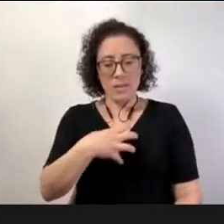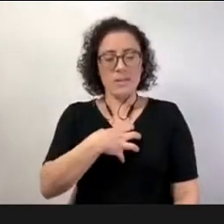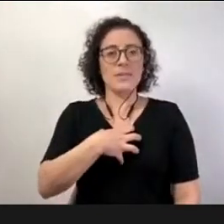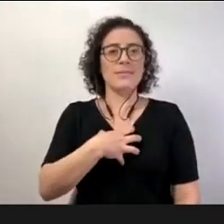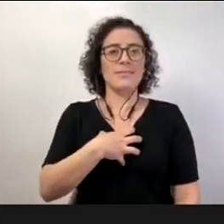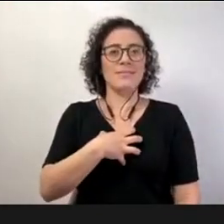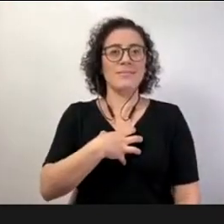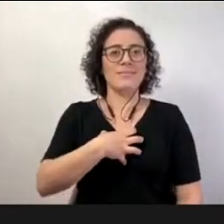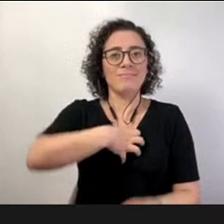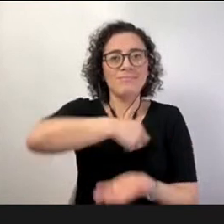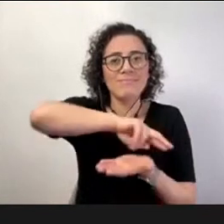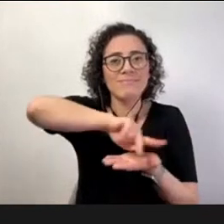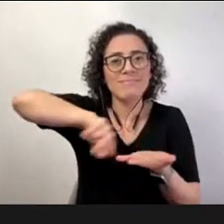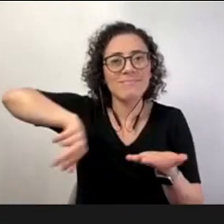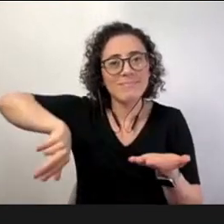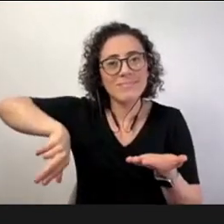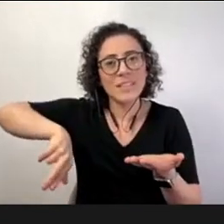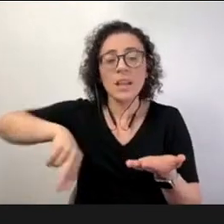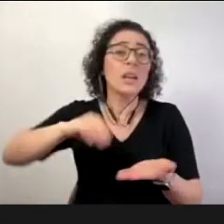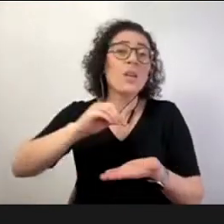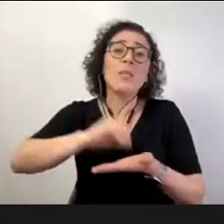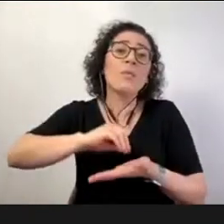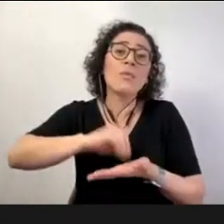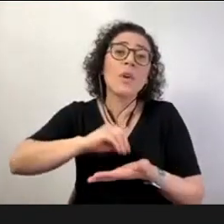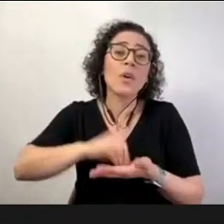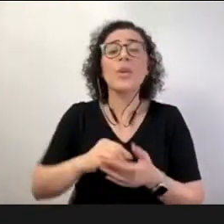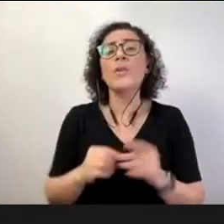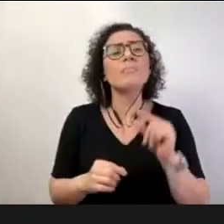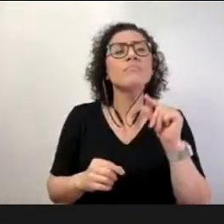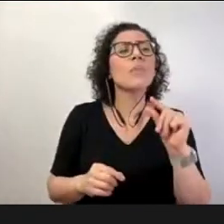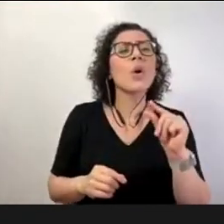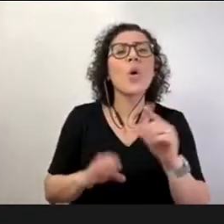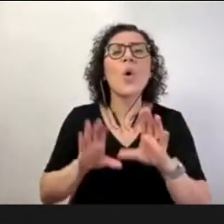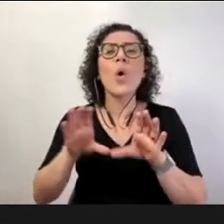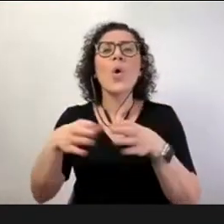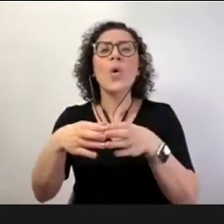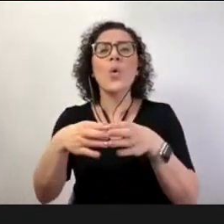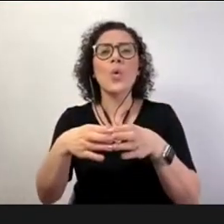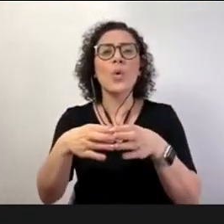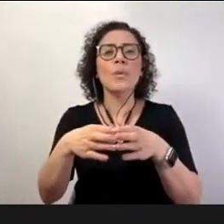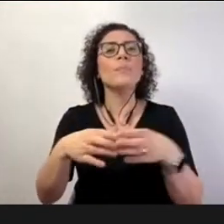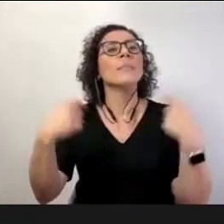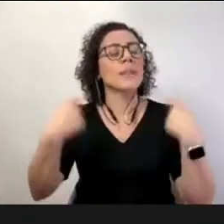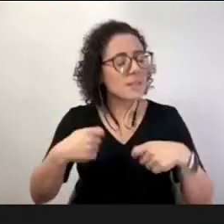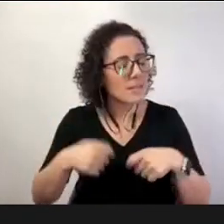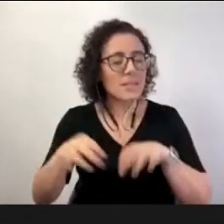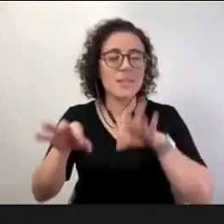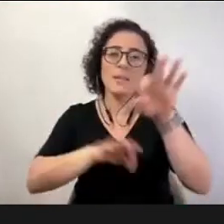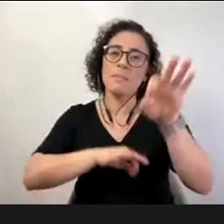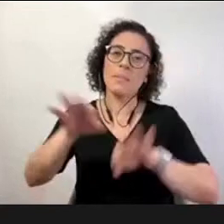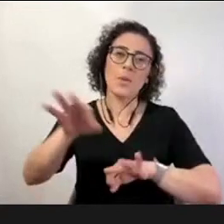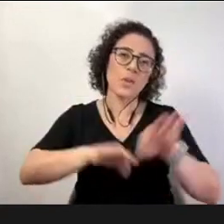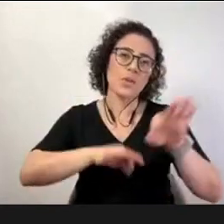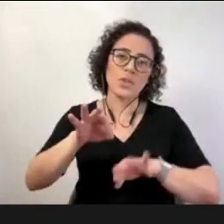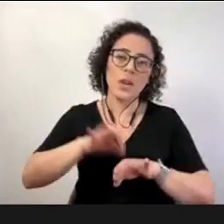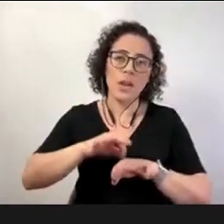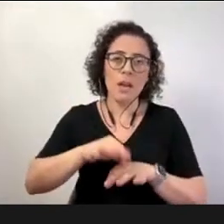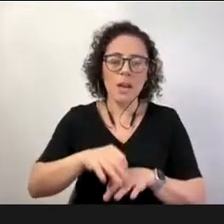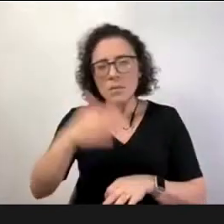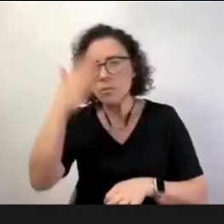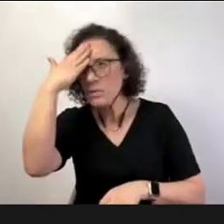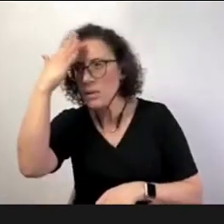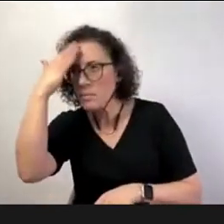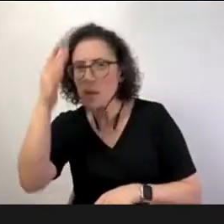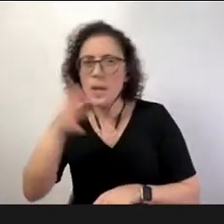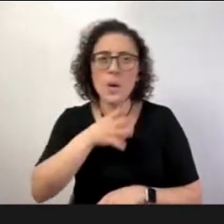grupos sabemos pouco trabalhar com grupos precisamos de aprender a trabalhar com projetos precisamos de conhecer melhor os alunos e